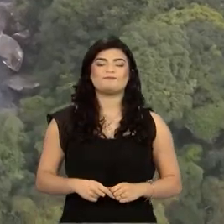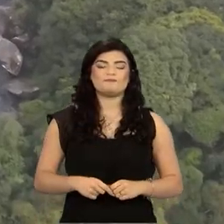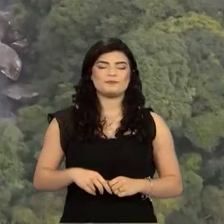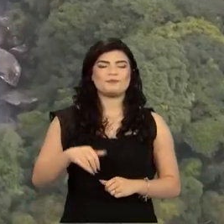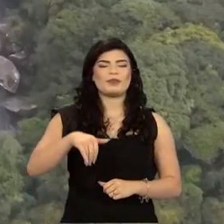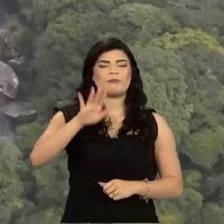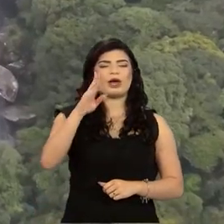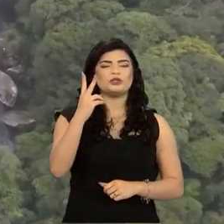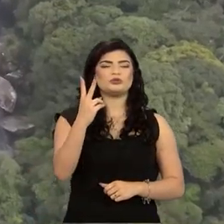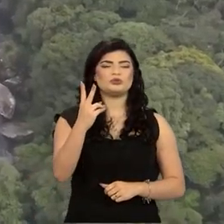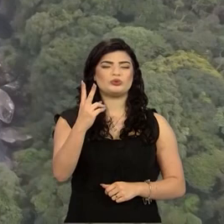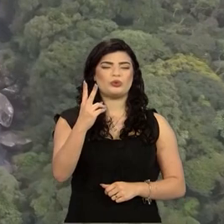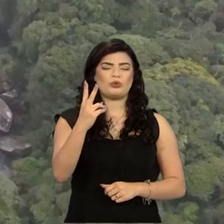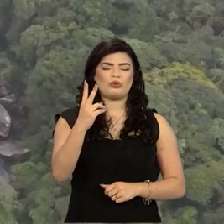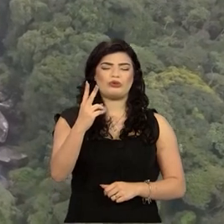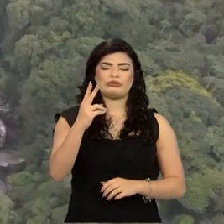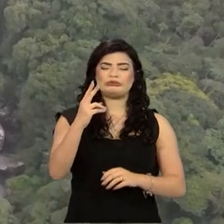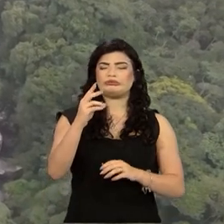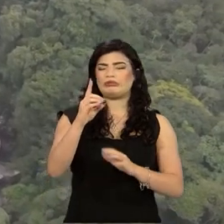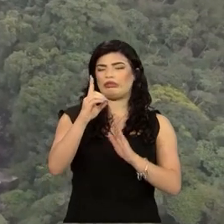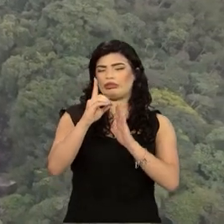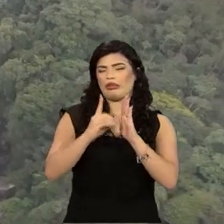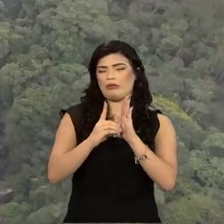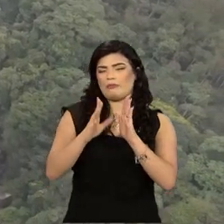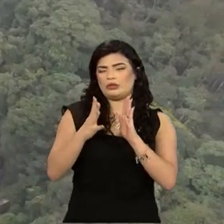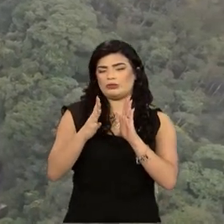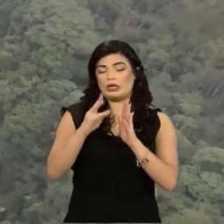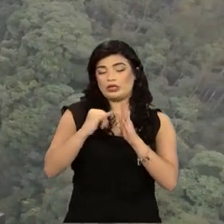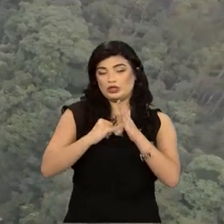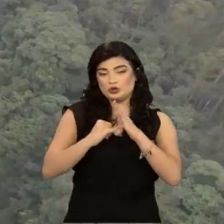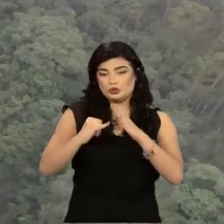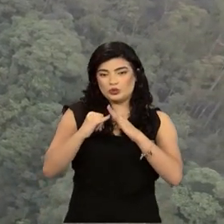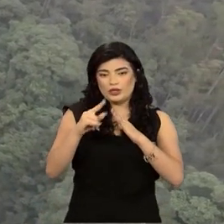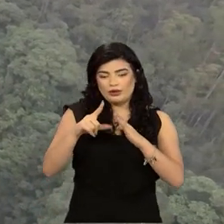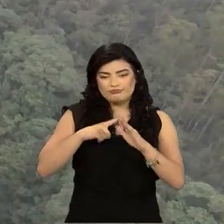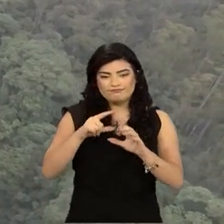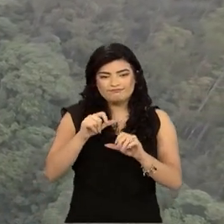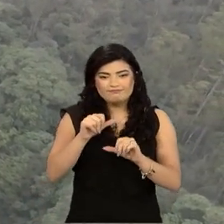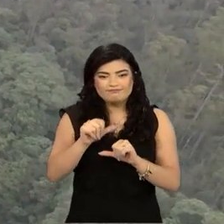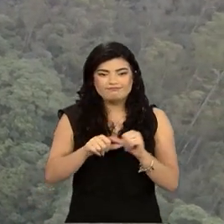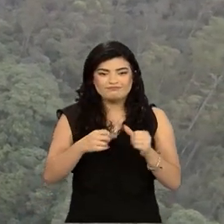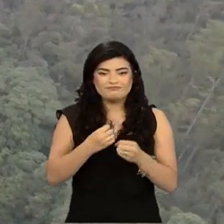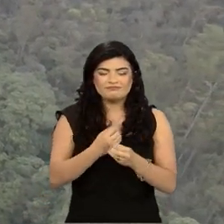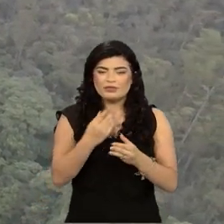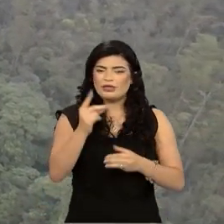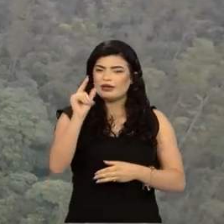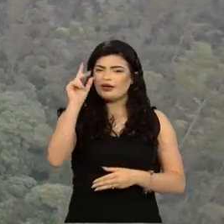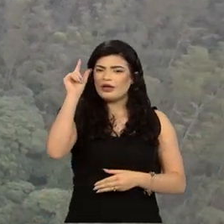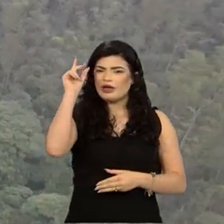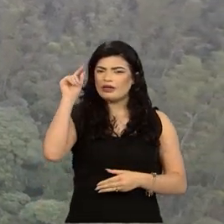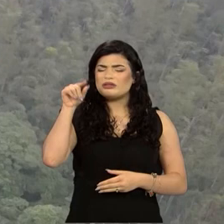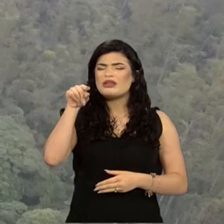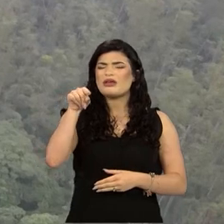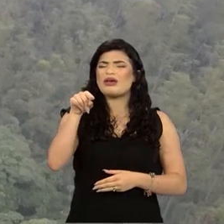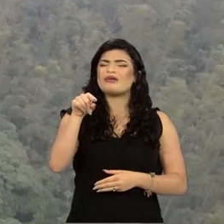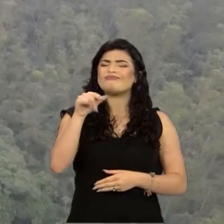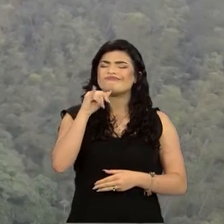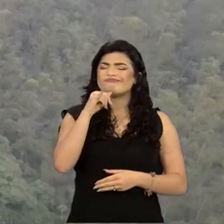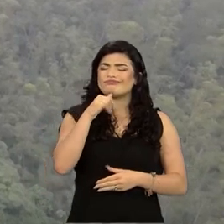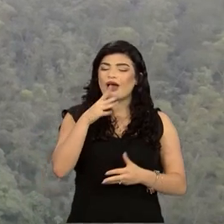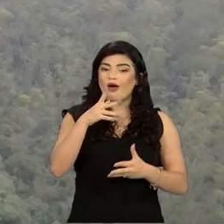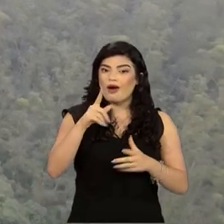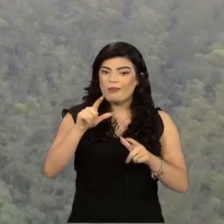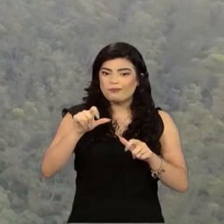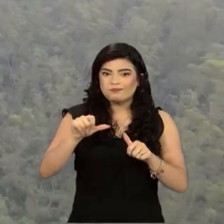mais de duas décadas de atuação, o Instituto promoveu a transformação de uma antiga área degradada em uma das